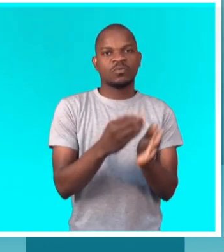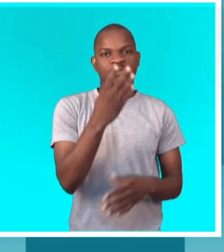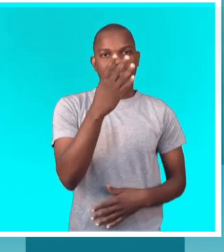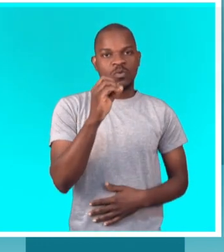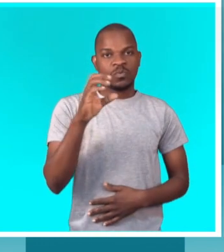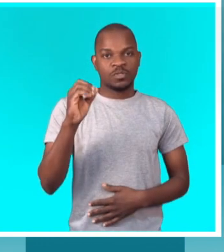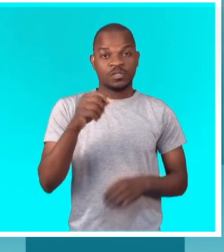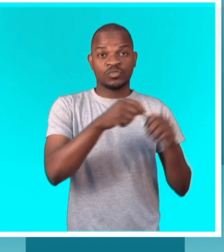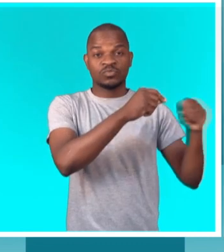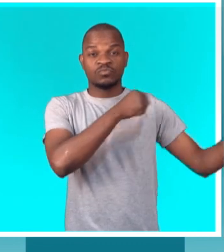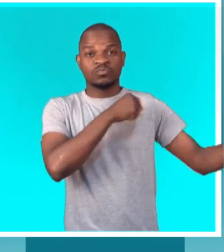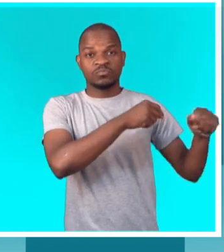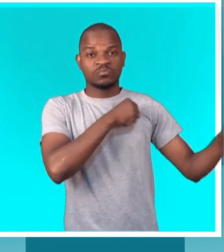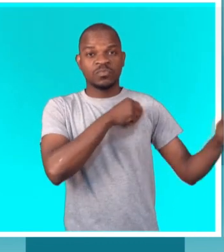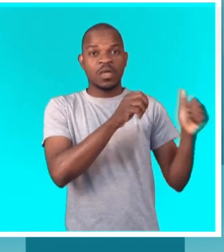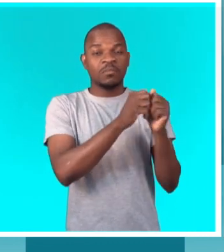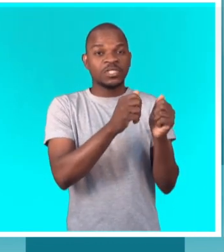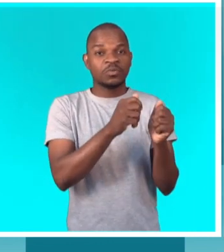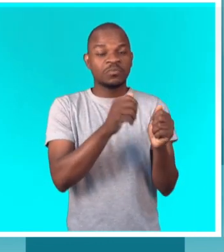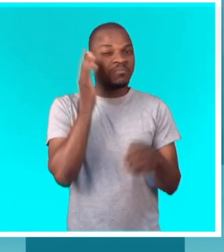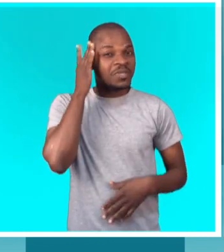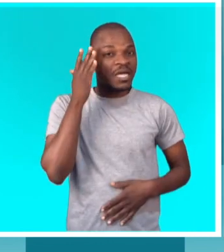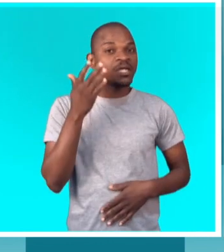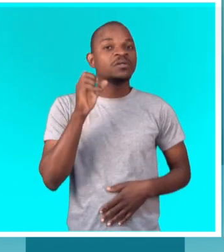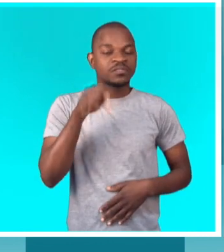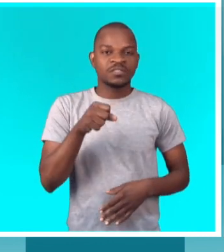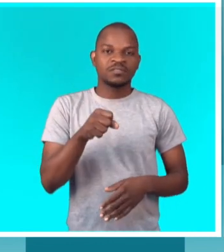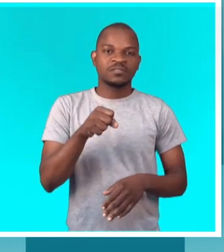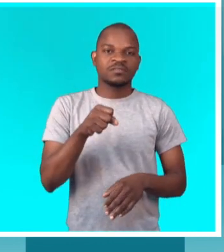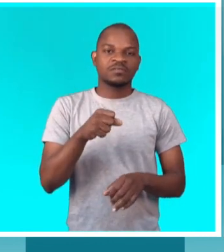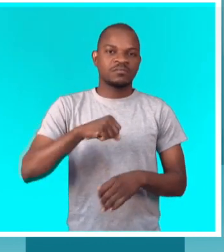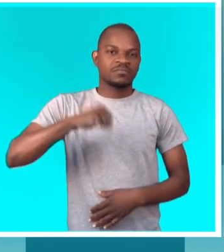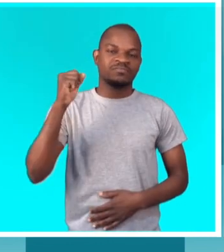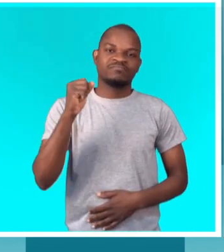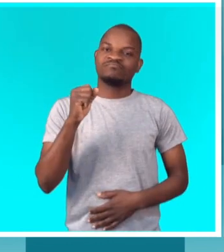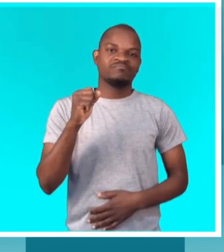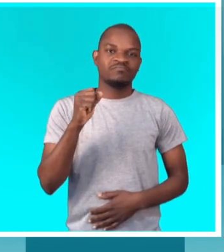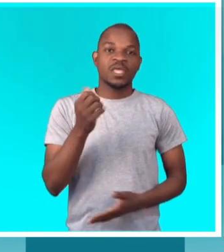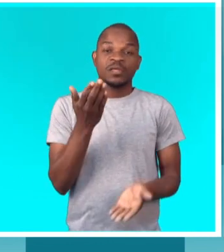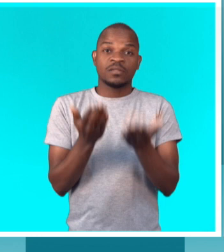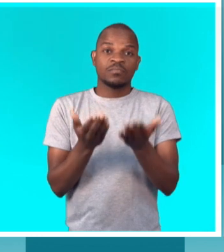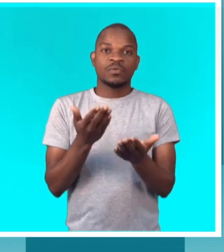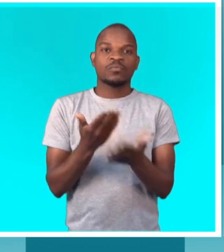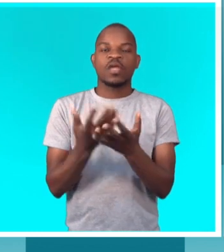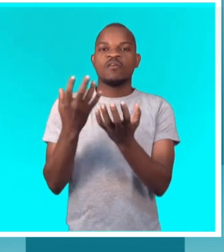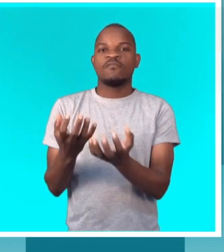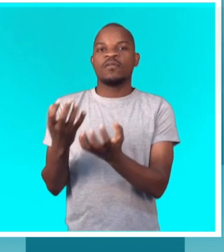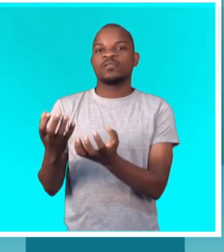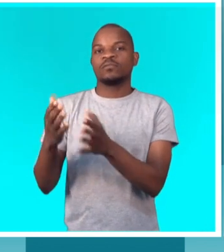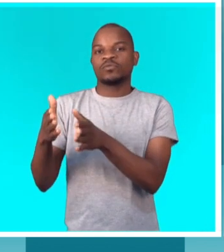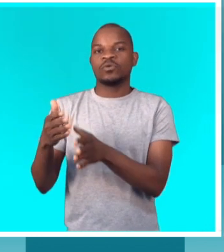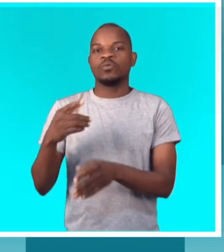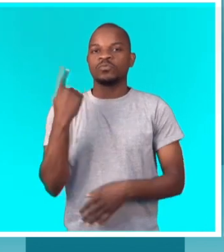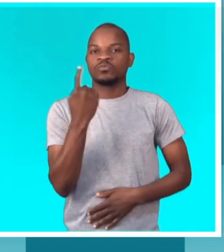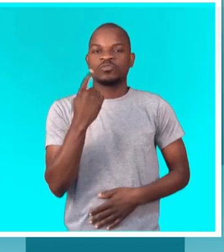mesmo, então não esperava a marca, mas por causa dos adversários, por falta de adversários eu não esperava a marca mesmo. Curi sozinha, então